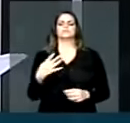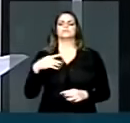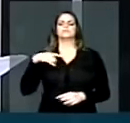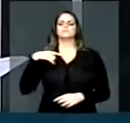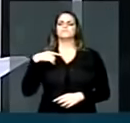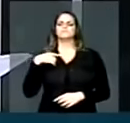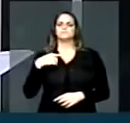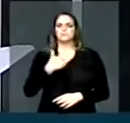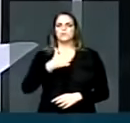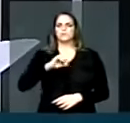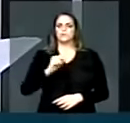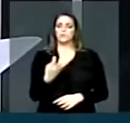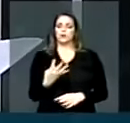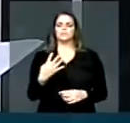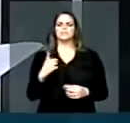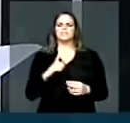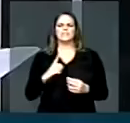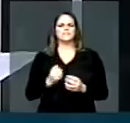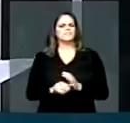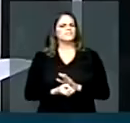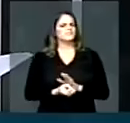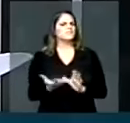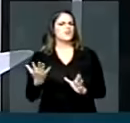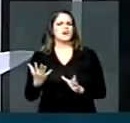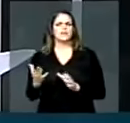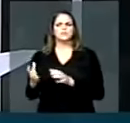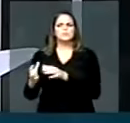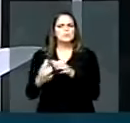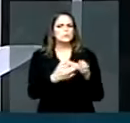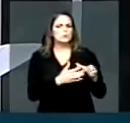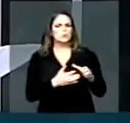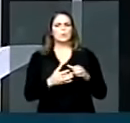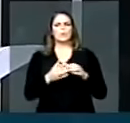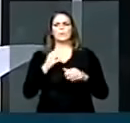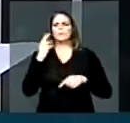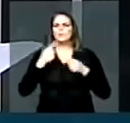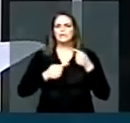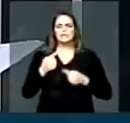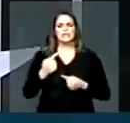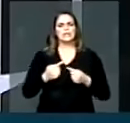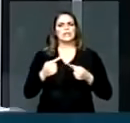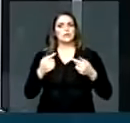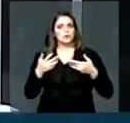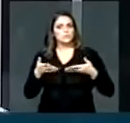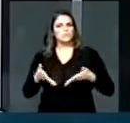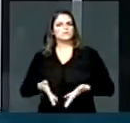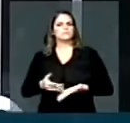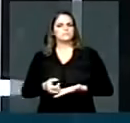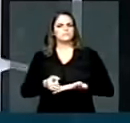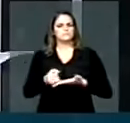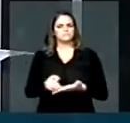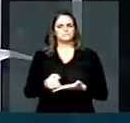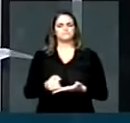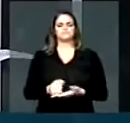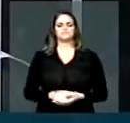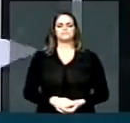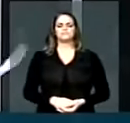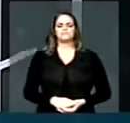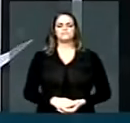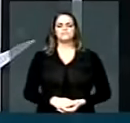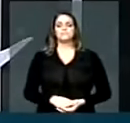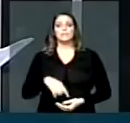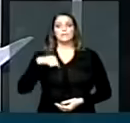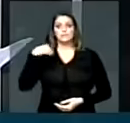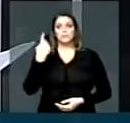com o apoio de diversos políticos e de diversos partidos à época. Em abril de 1984, a emenda das diretas foi